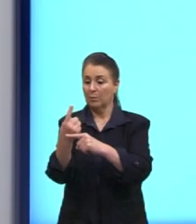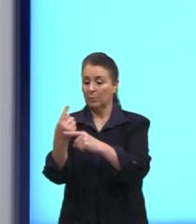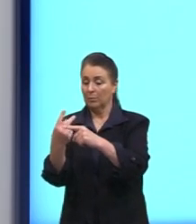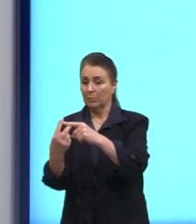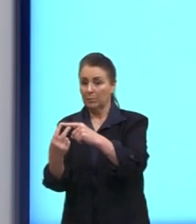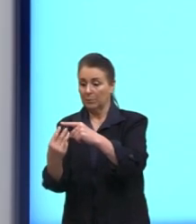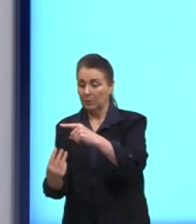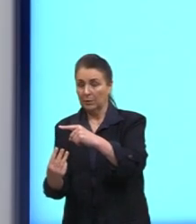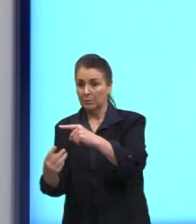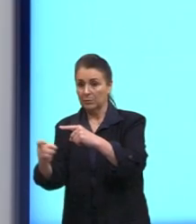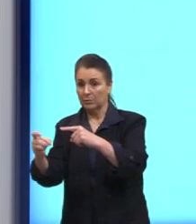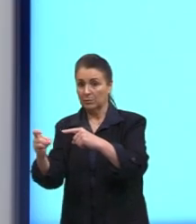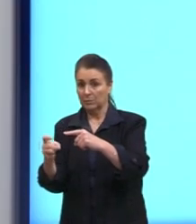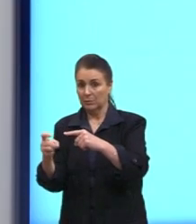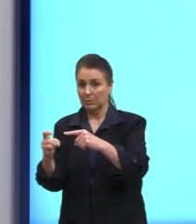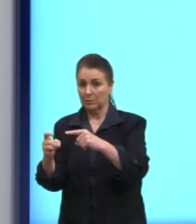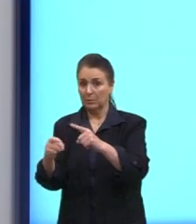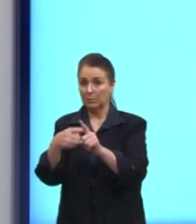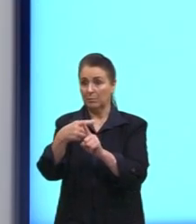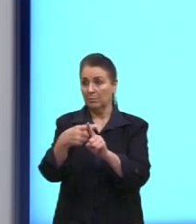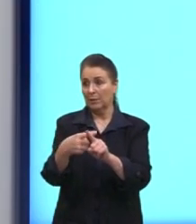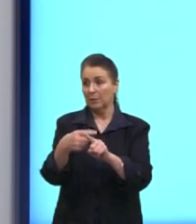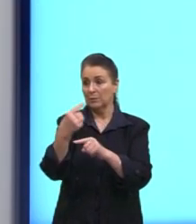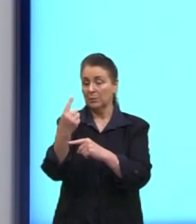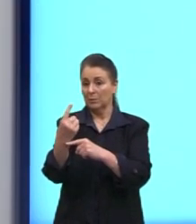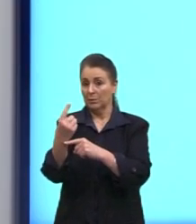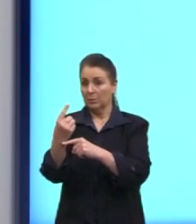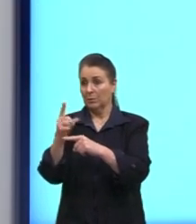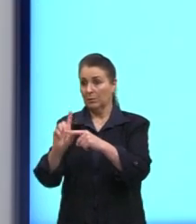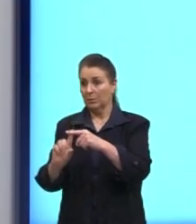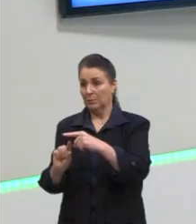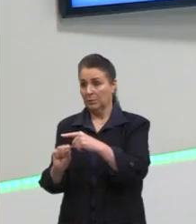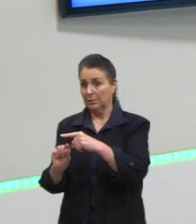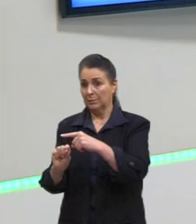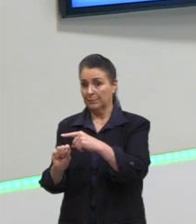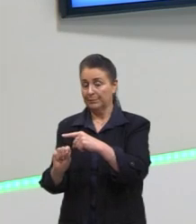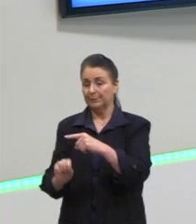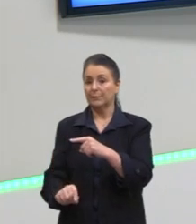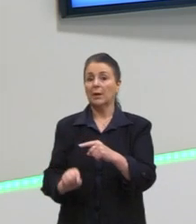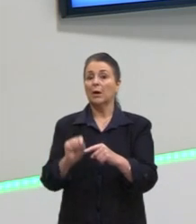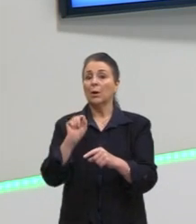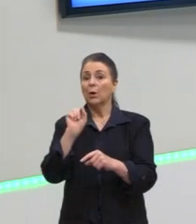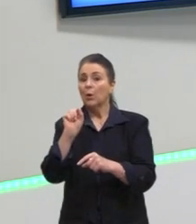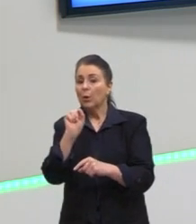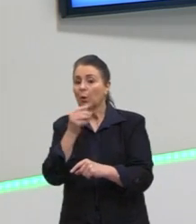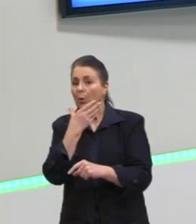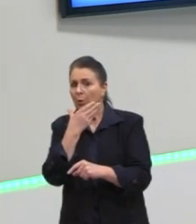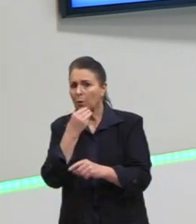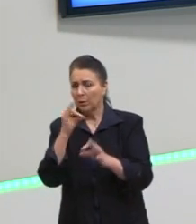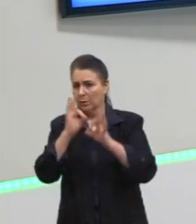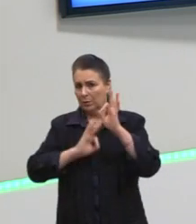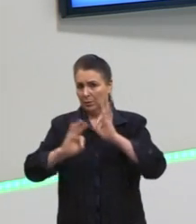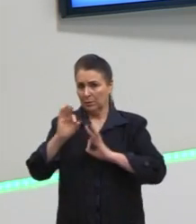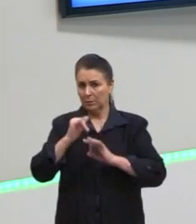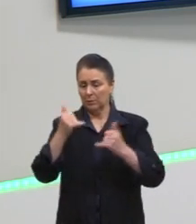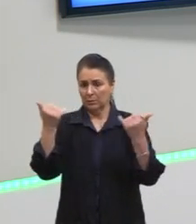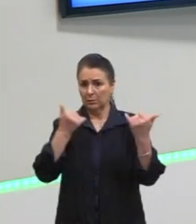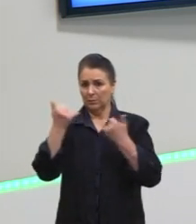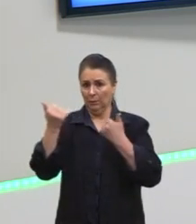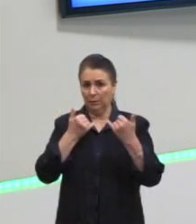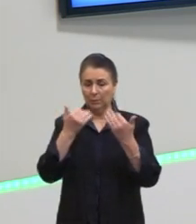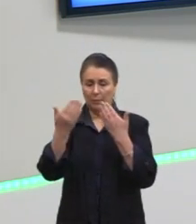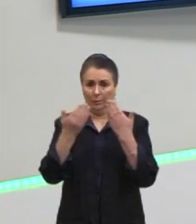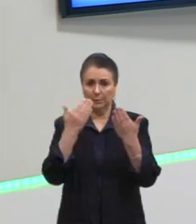mais 1 décimo. O instalador, após analisar as informações e as cinco relações,